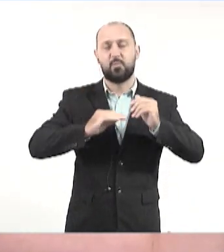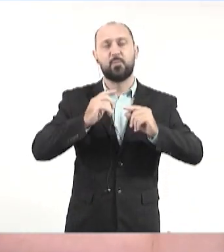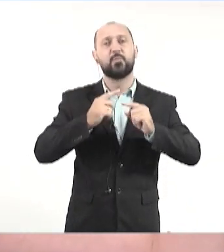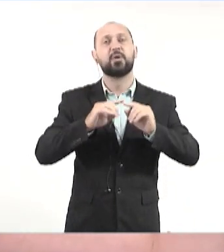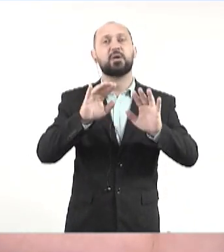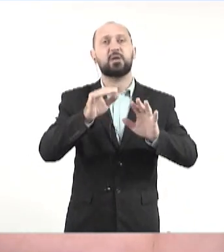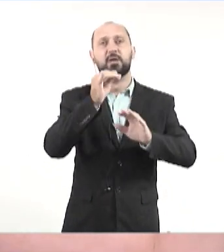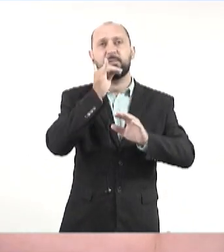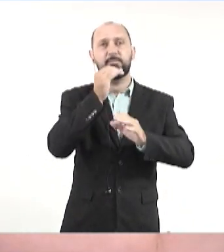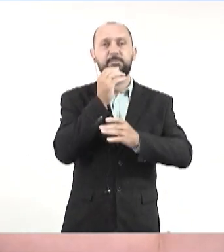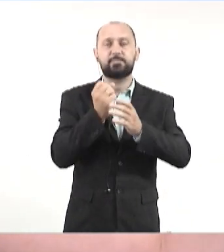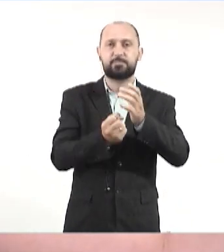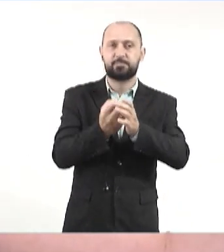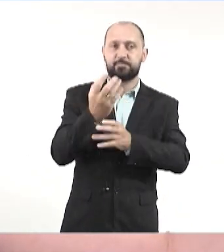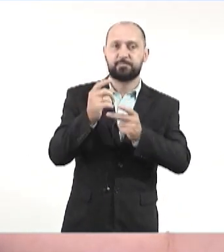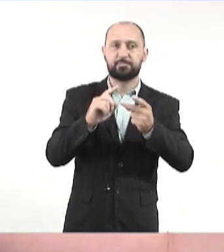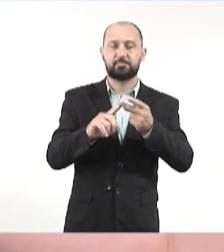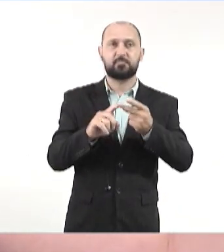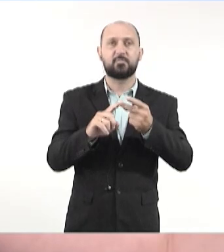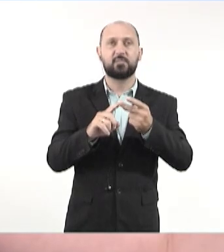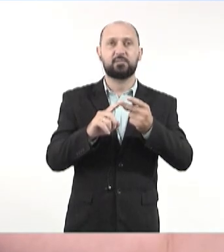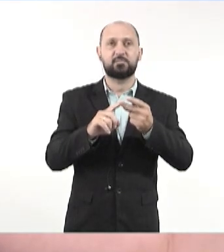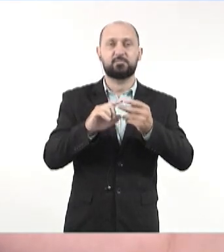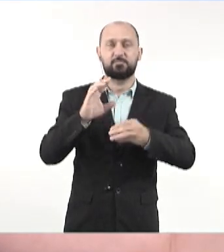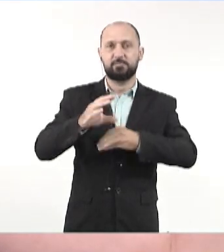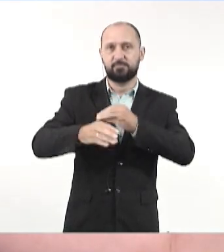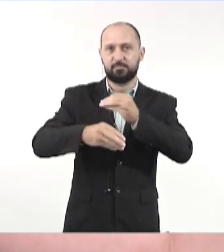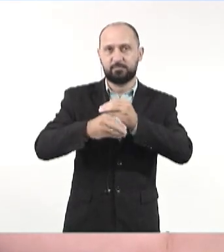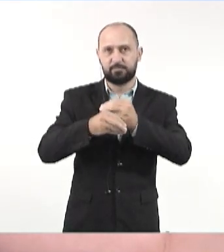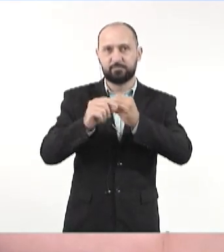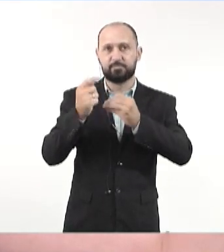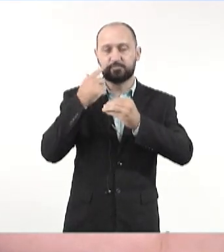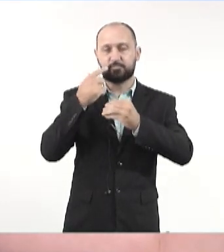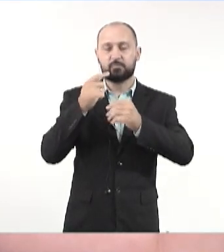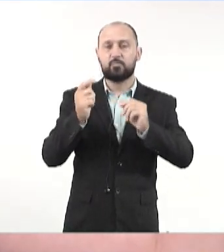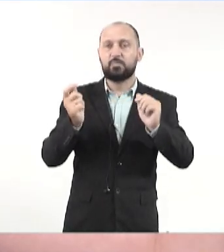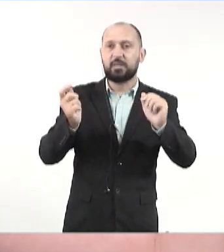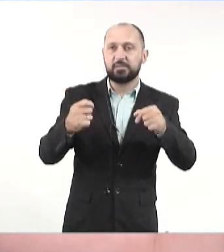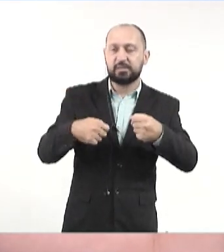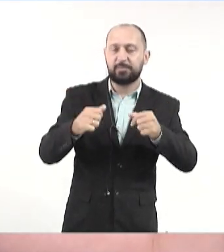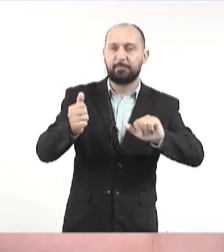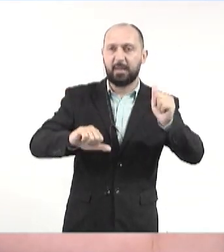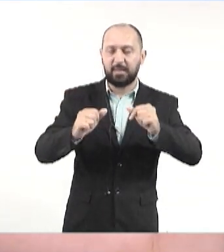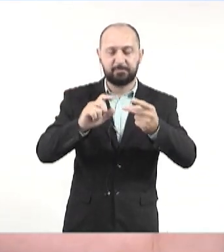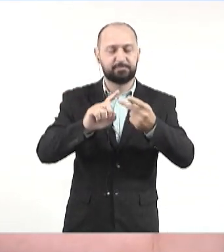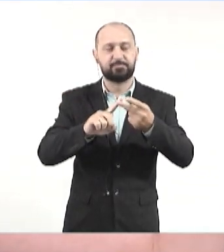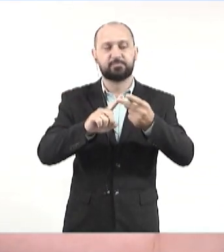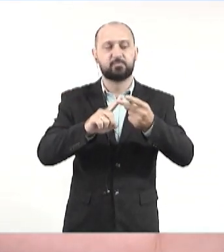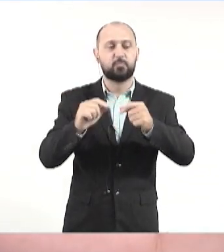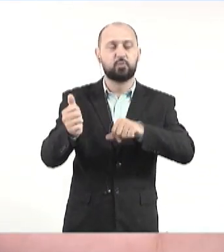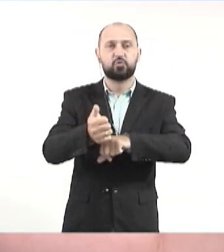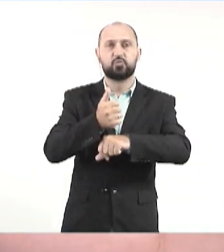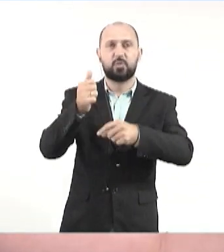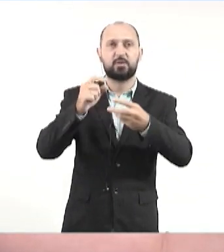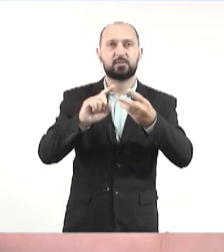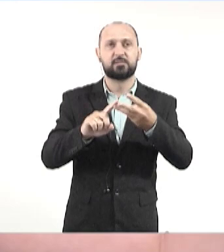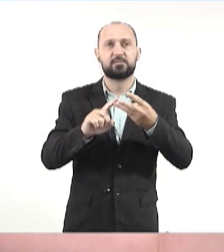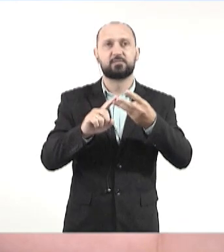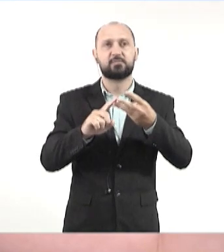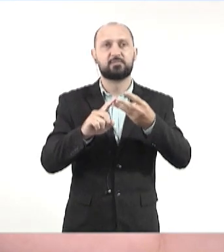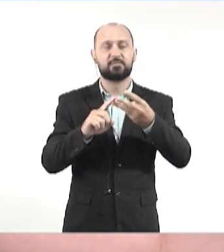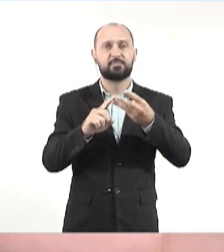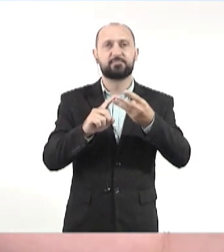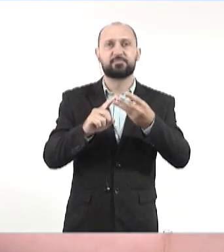por exemplo, na criação de adicionais como adicional de desempenho, adicional de qualificação, ou seja,